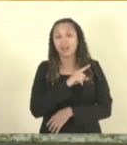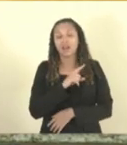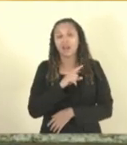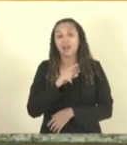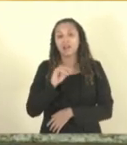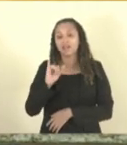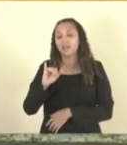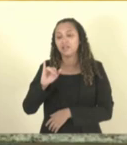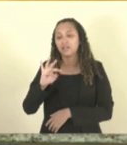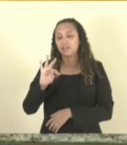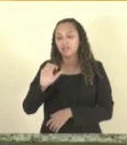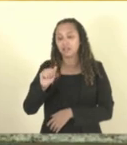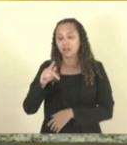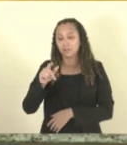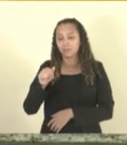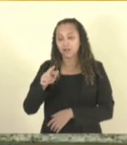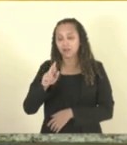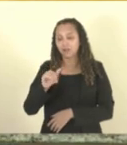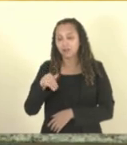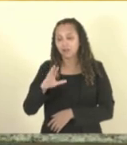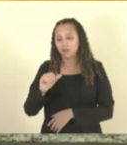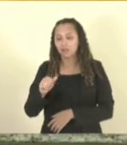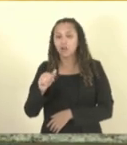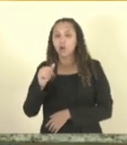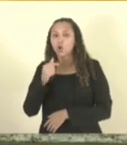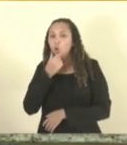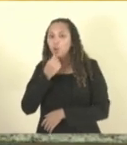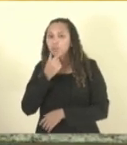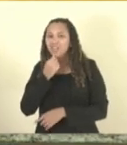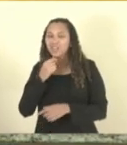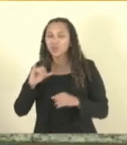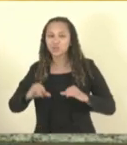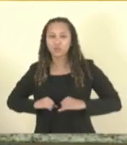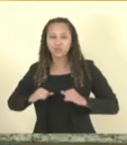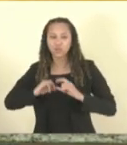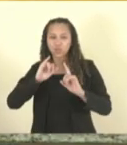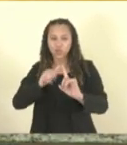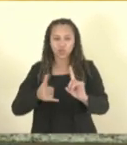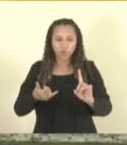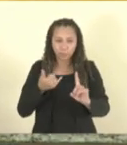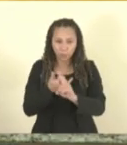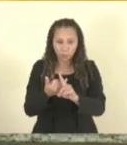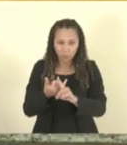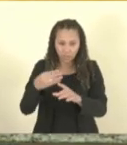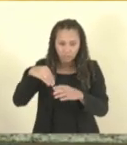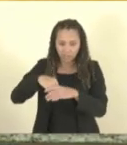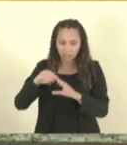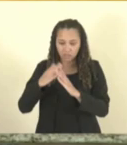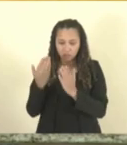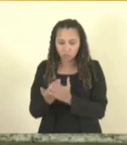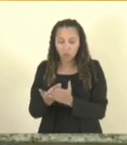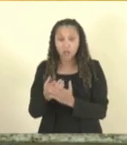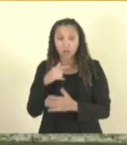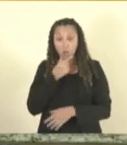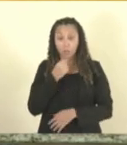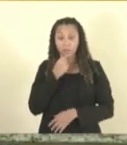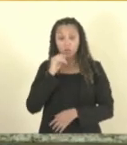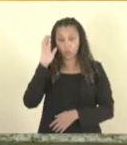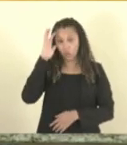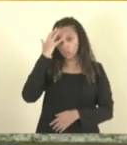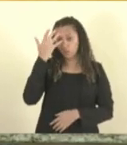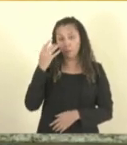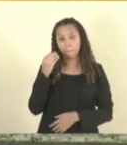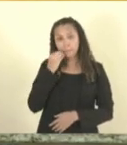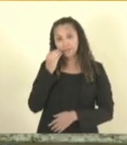de Itaparica, um garoto que sofre bullying na escola e esse menino, para impressionar uma